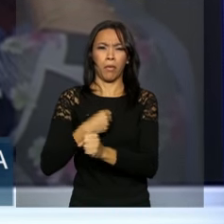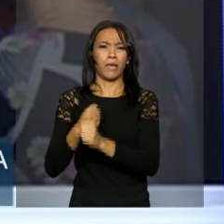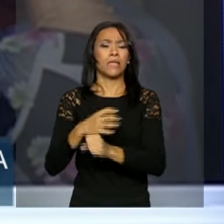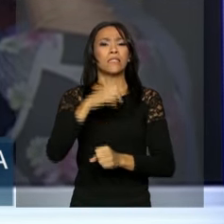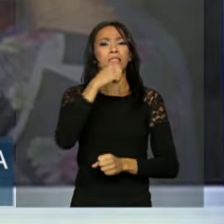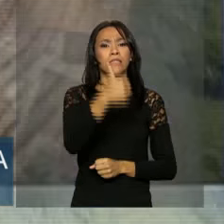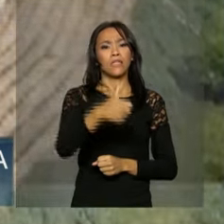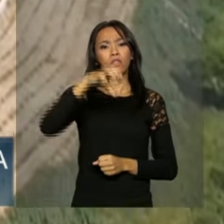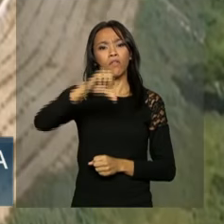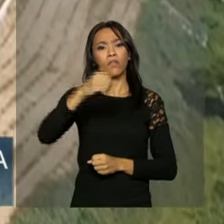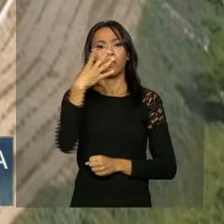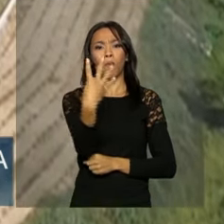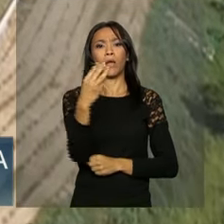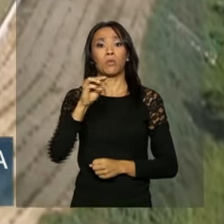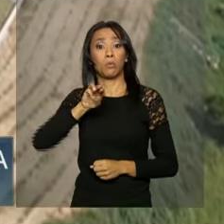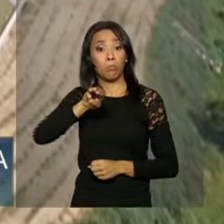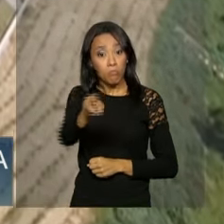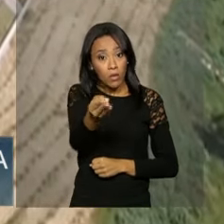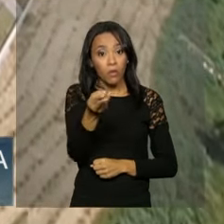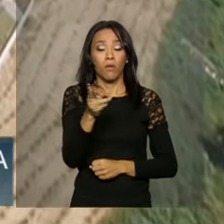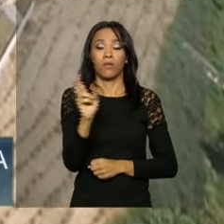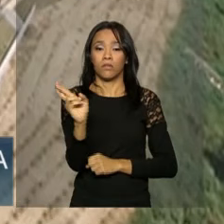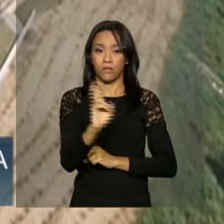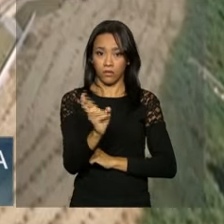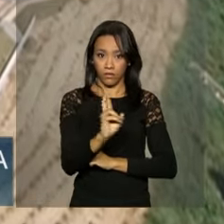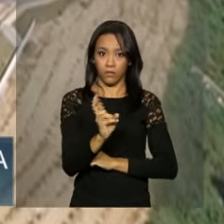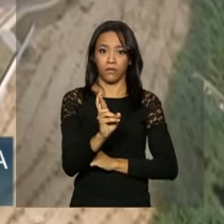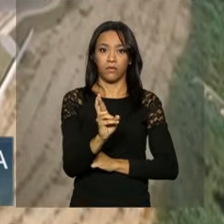194 milhões de reais.